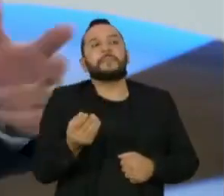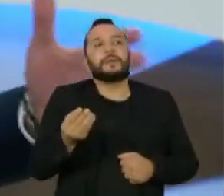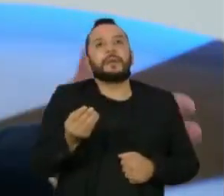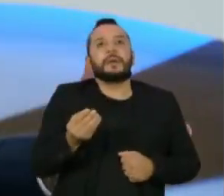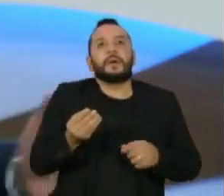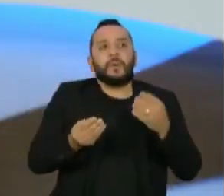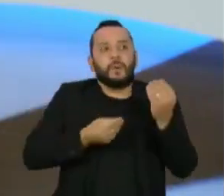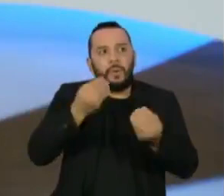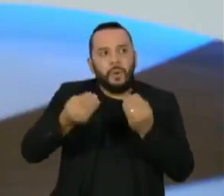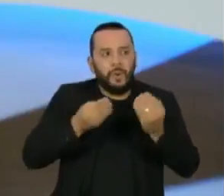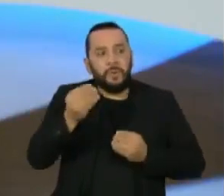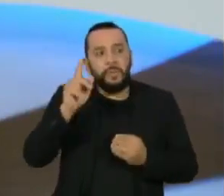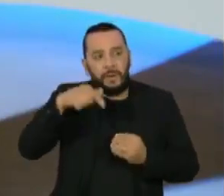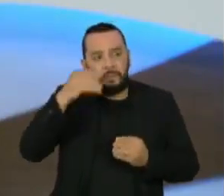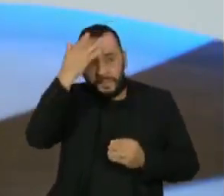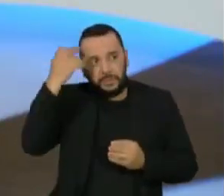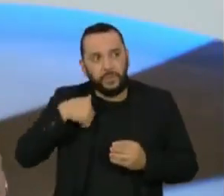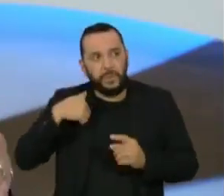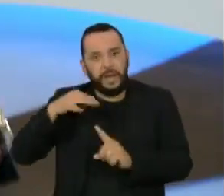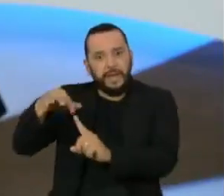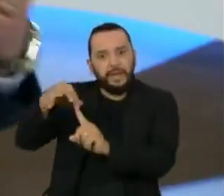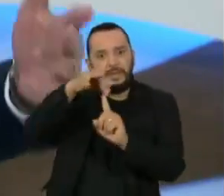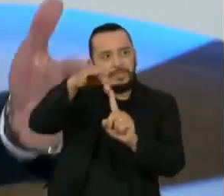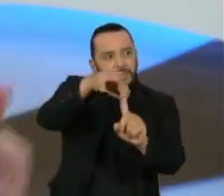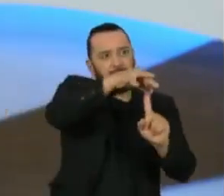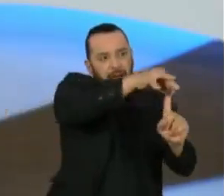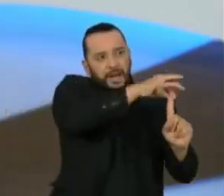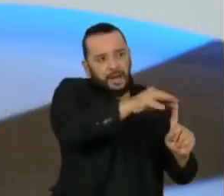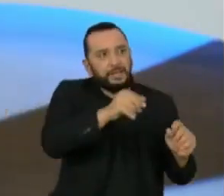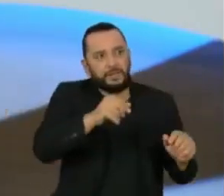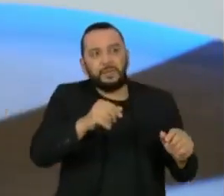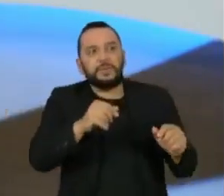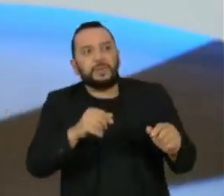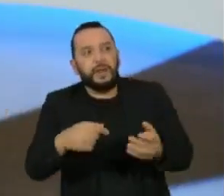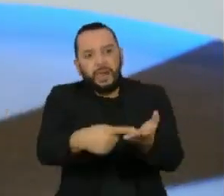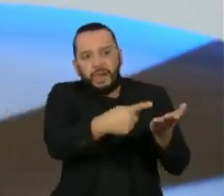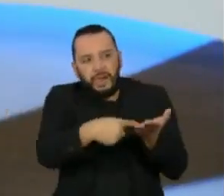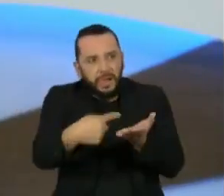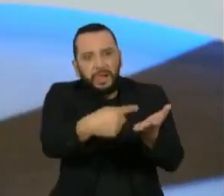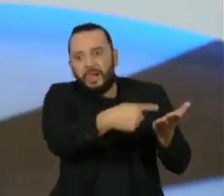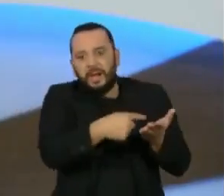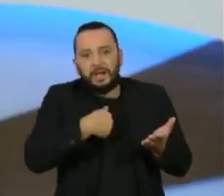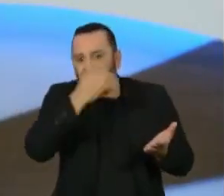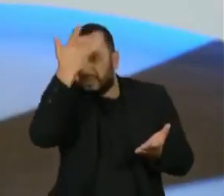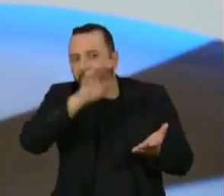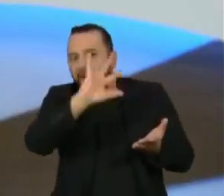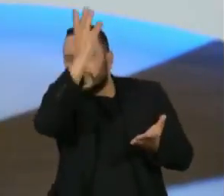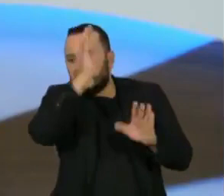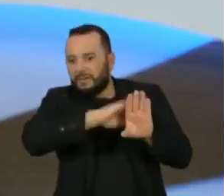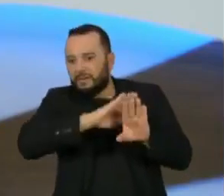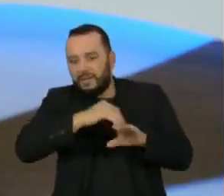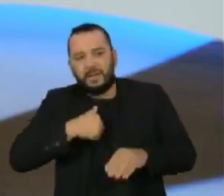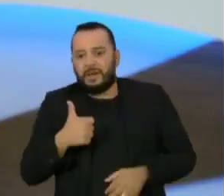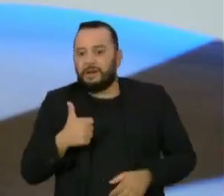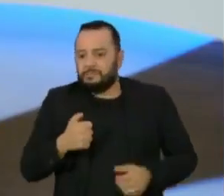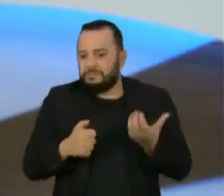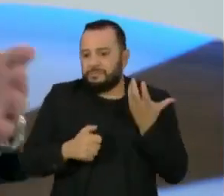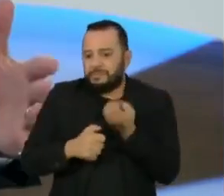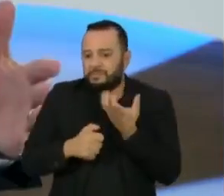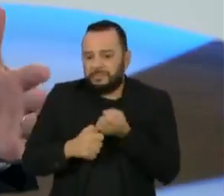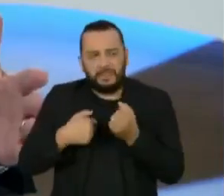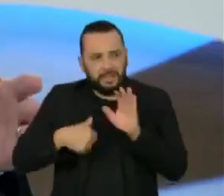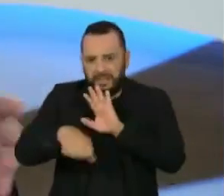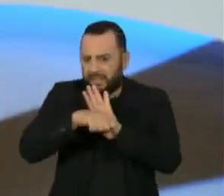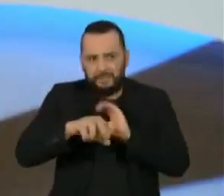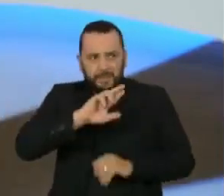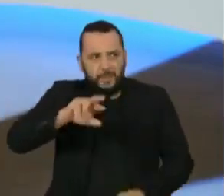indicados pelo próprio presidente, você, porventura, não sabe das consequências. Consequências essas que ficaram claras e evidenciadas com os